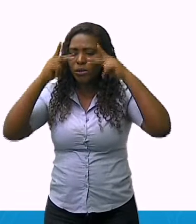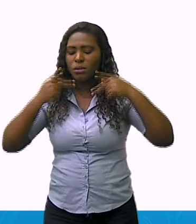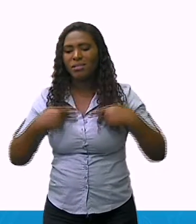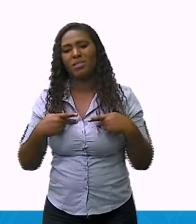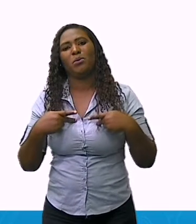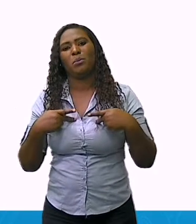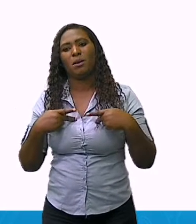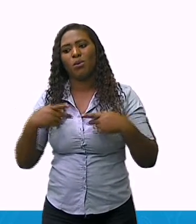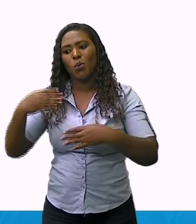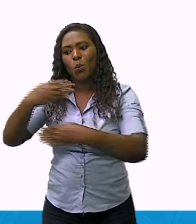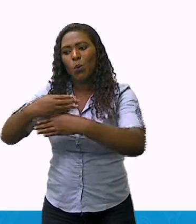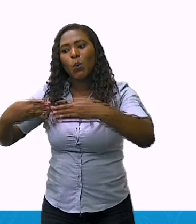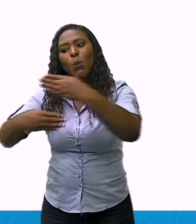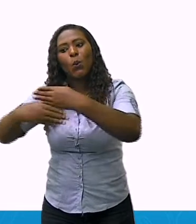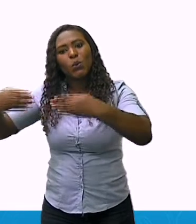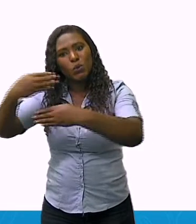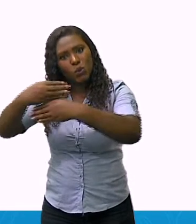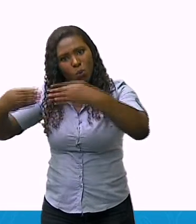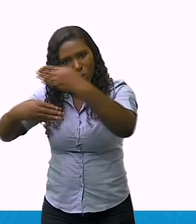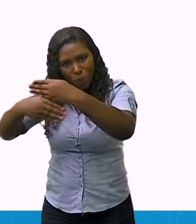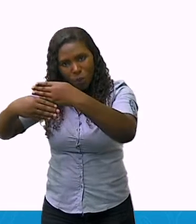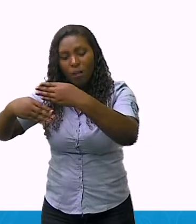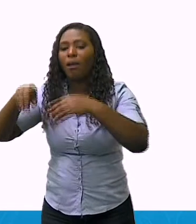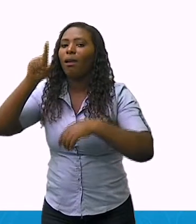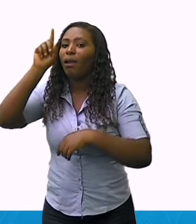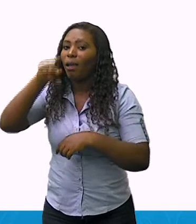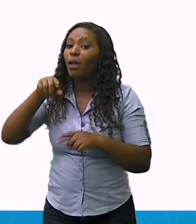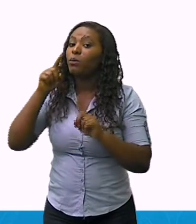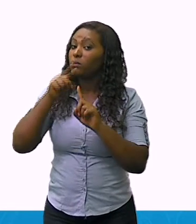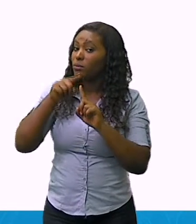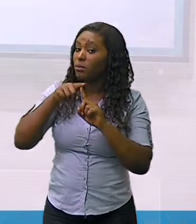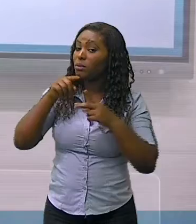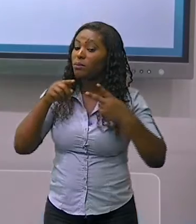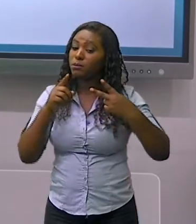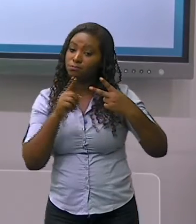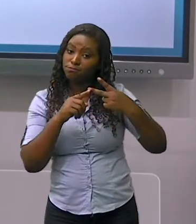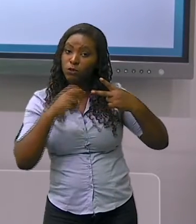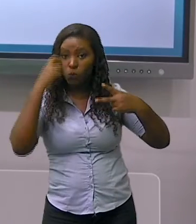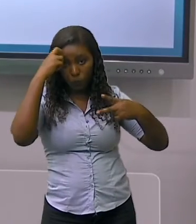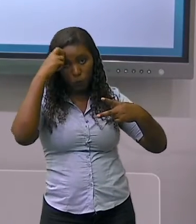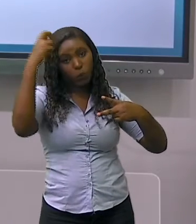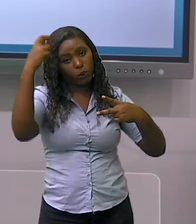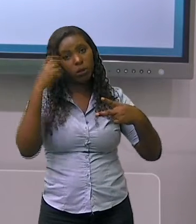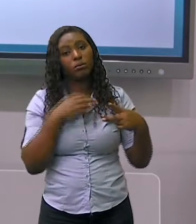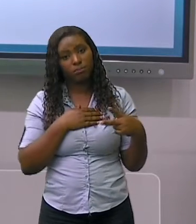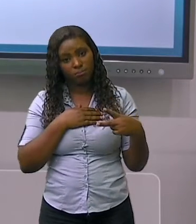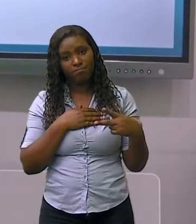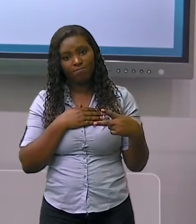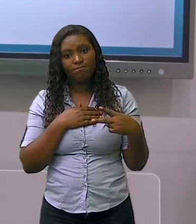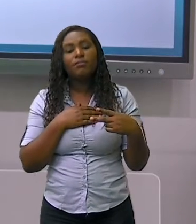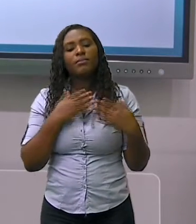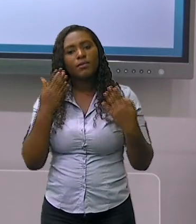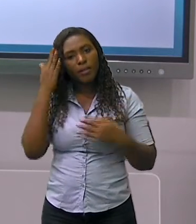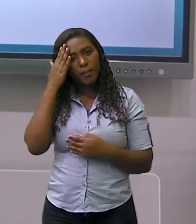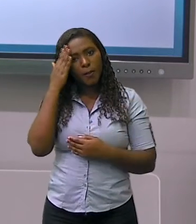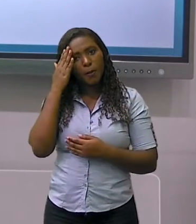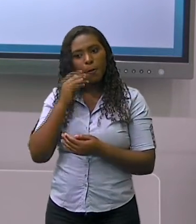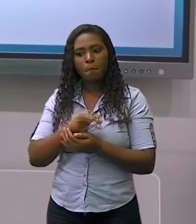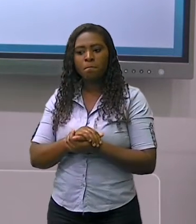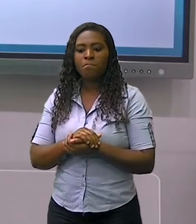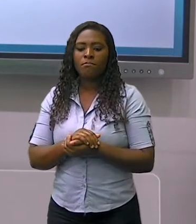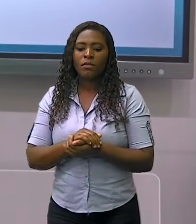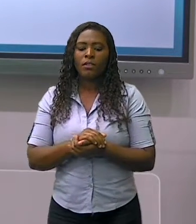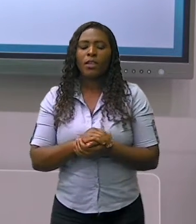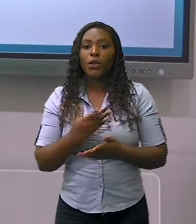cultural, ou seja, uma área que foi transformada pelos seres humanos. Ah,